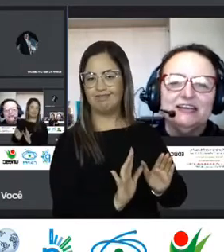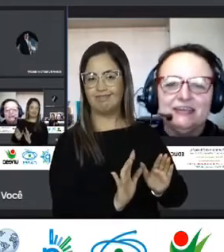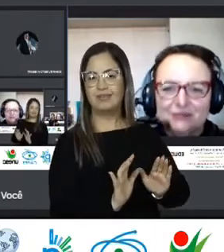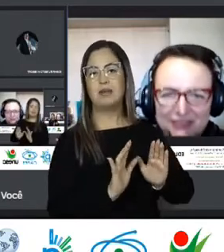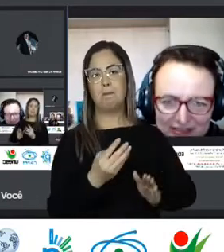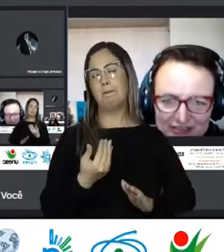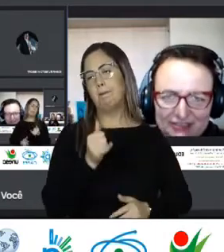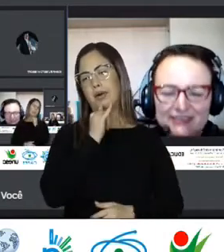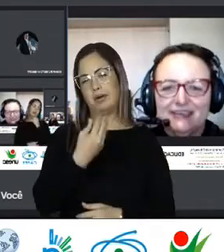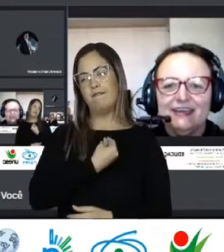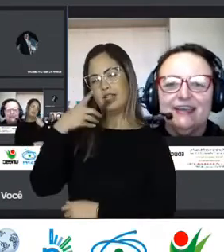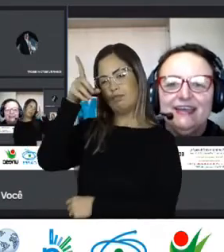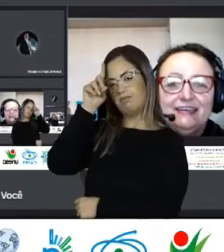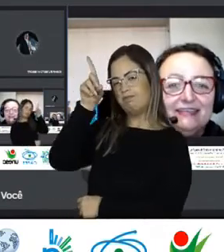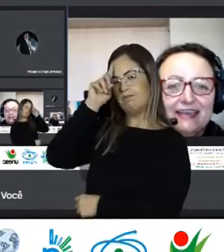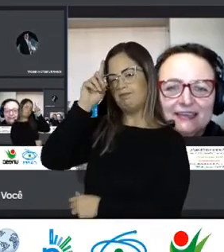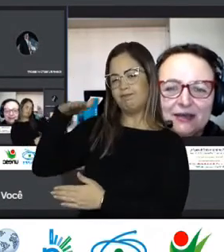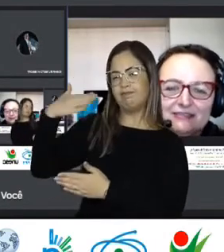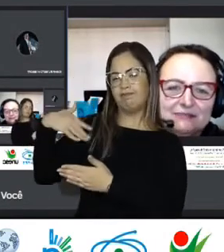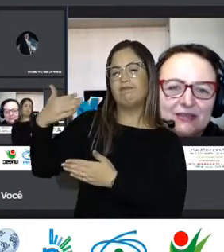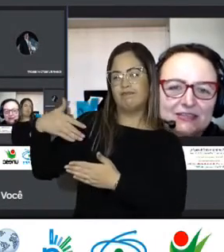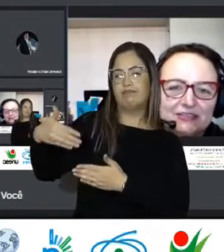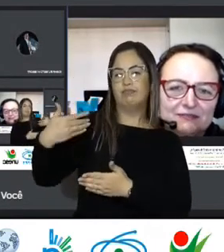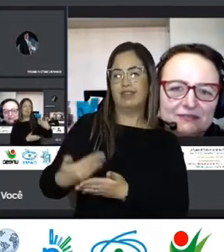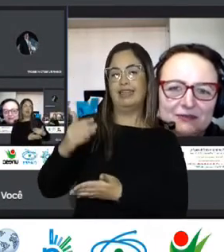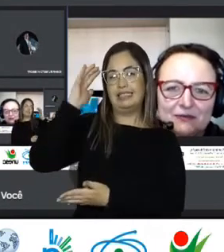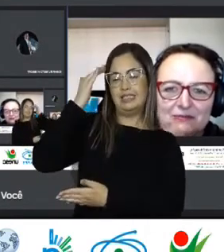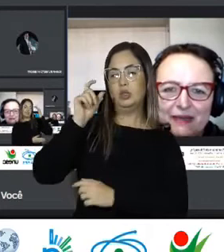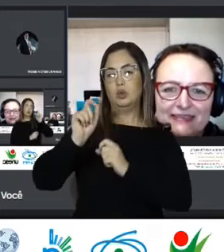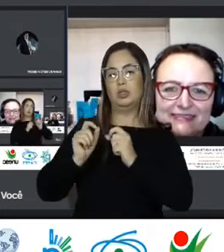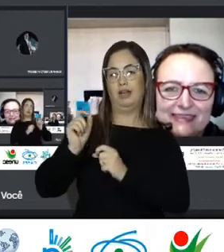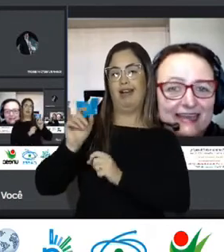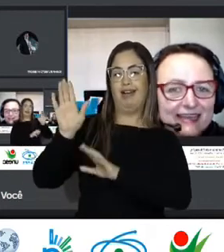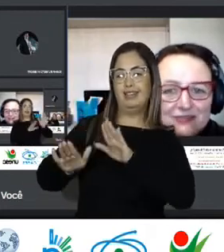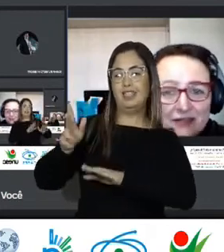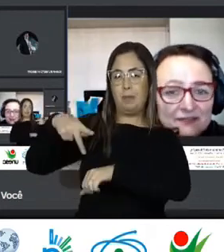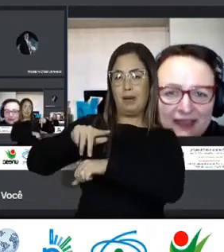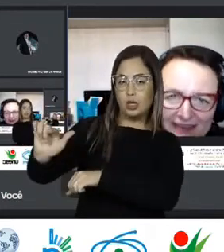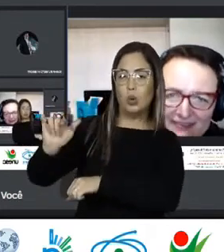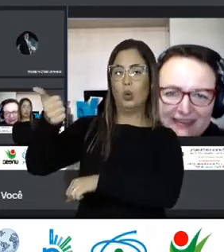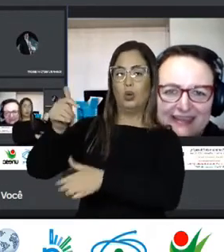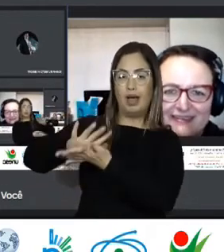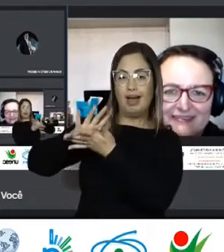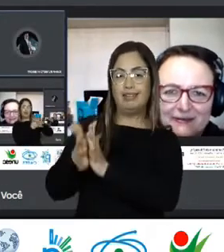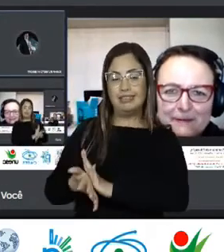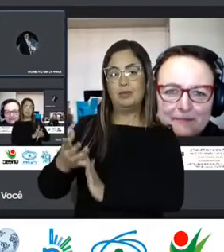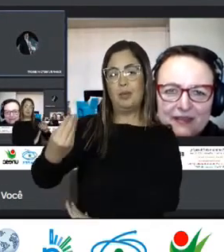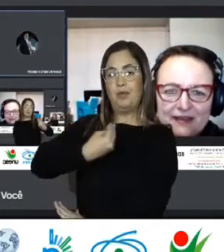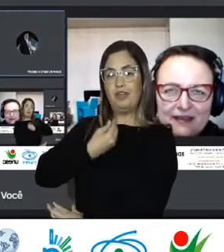cotidiana No dia a dia E entendem que o racismo Que eles tinham vivido Em alguns países Era só diferente